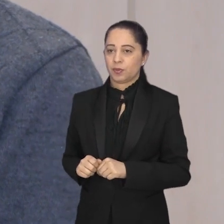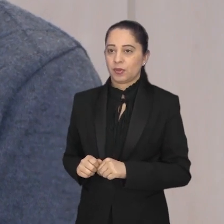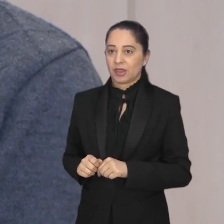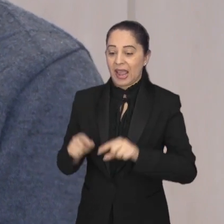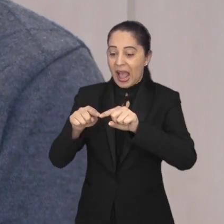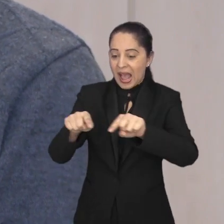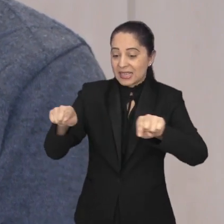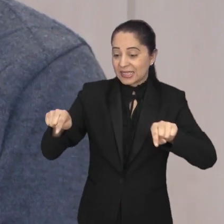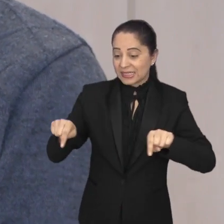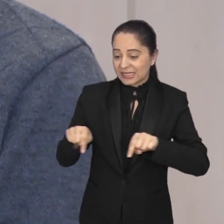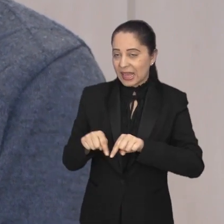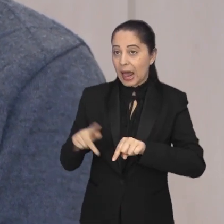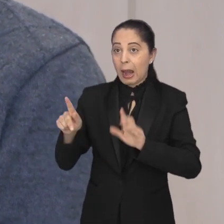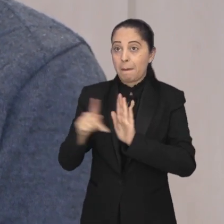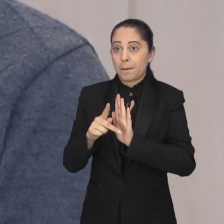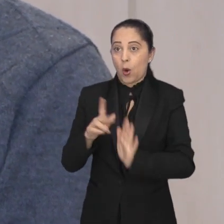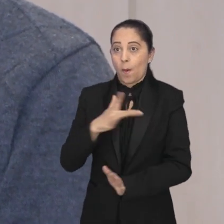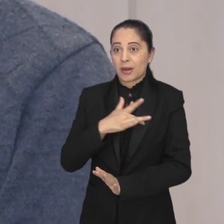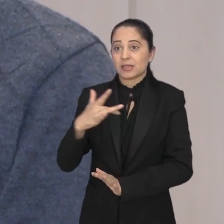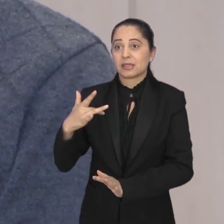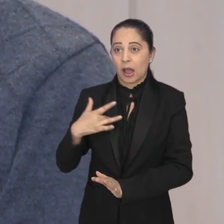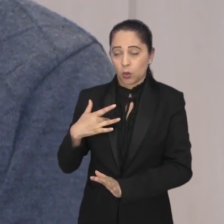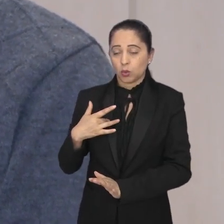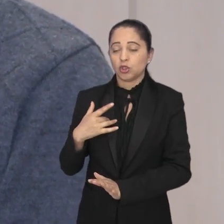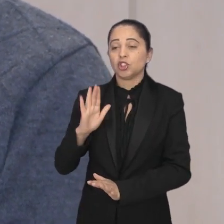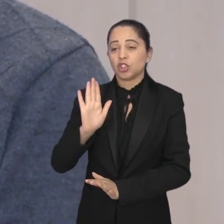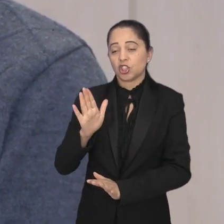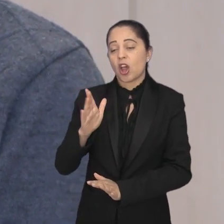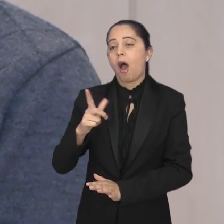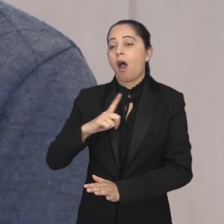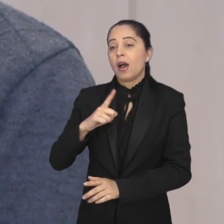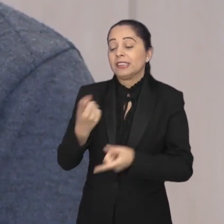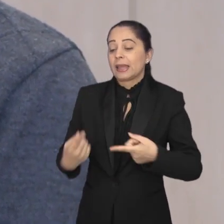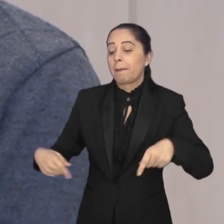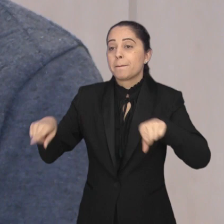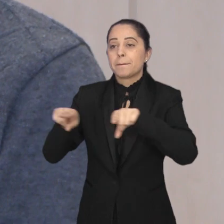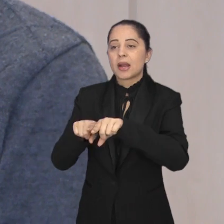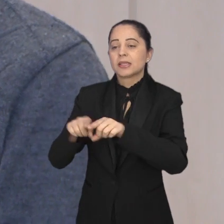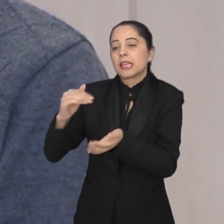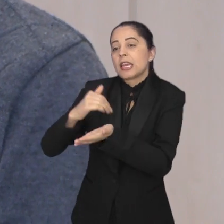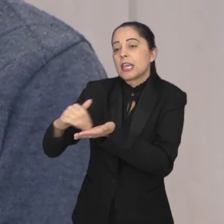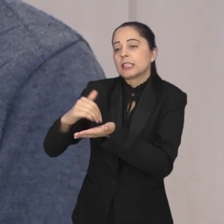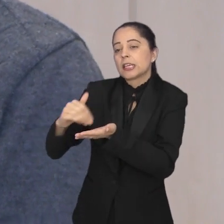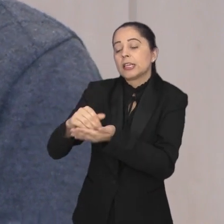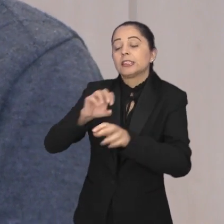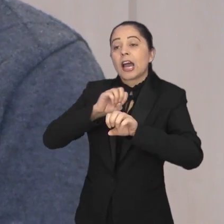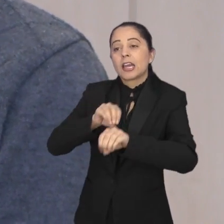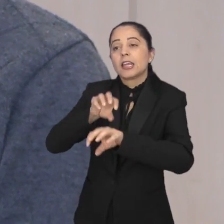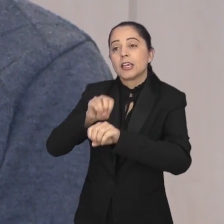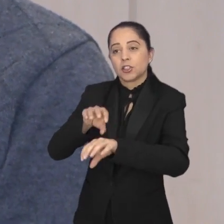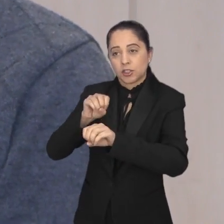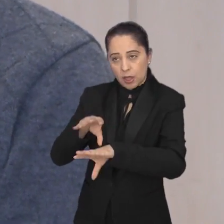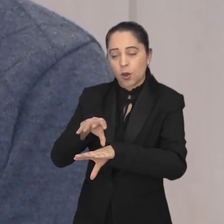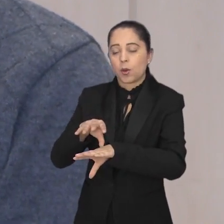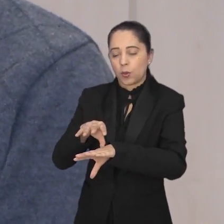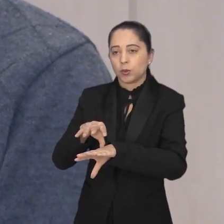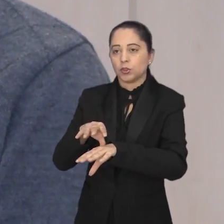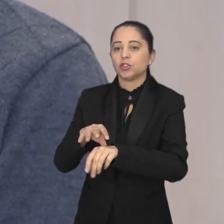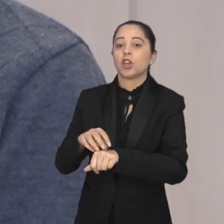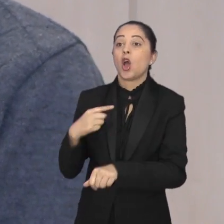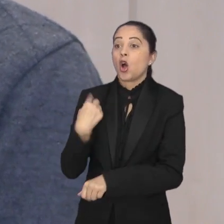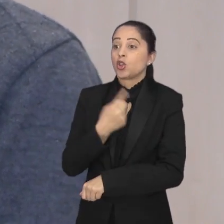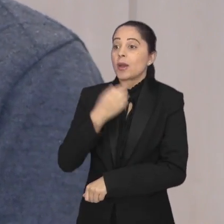da saúde da nossa instituição teve um primeiro convênio firmado com a Secretaria de Saúde. Um convênio que foi